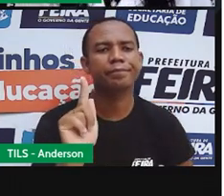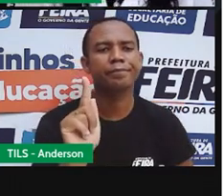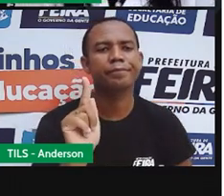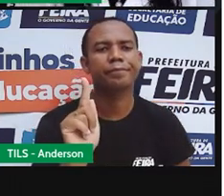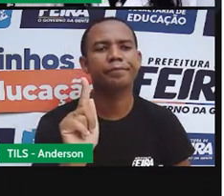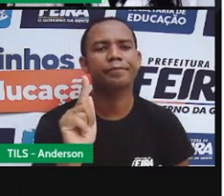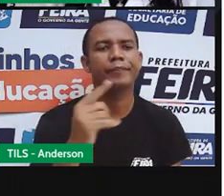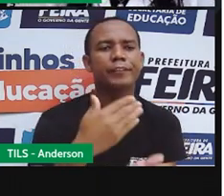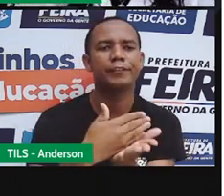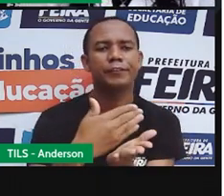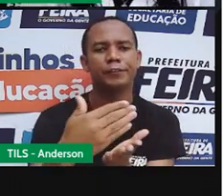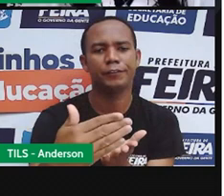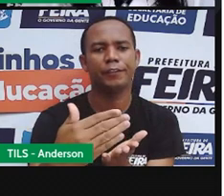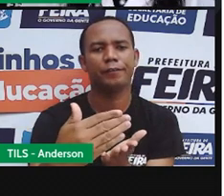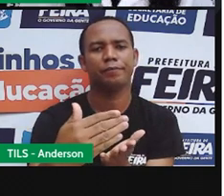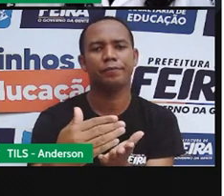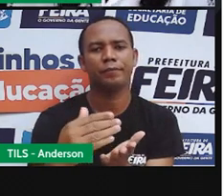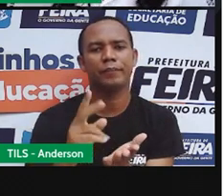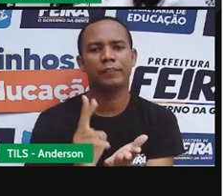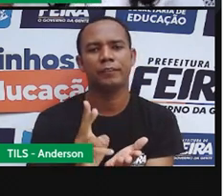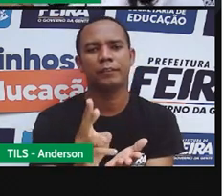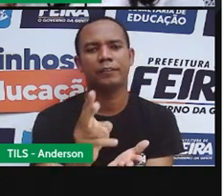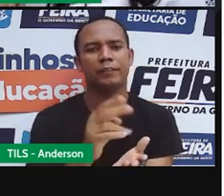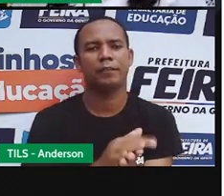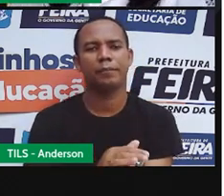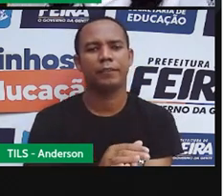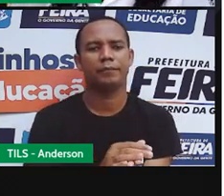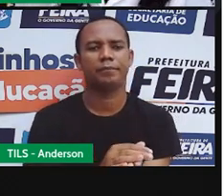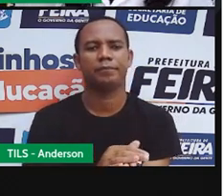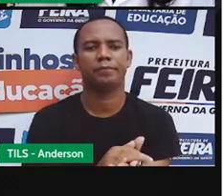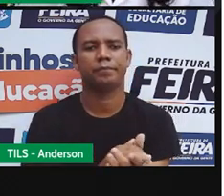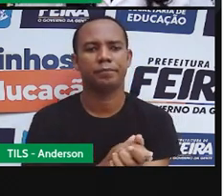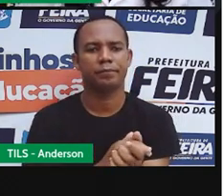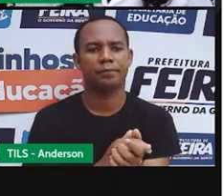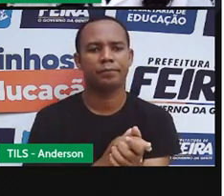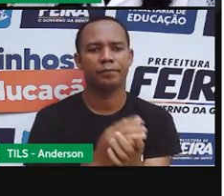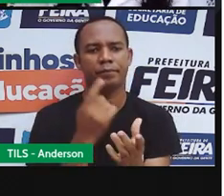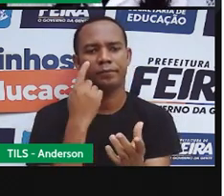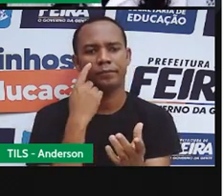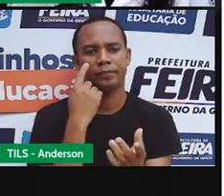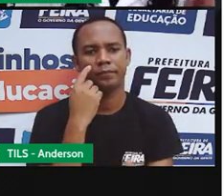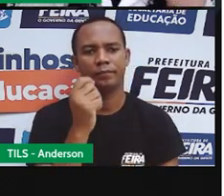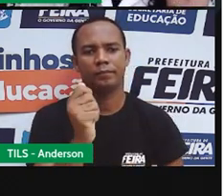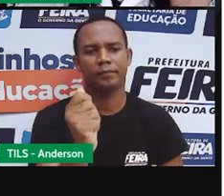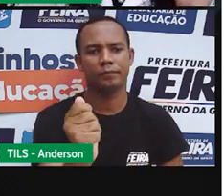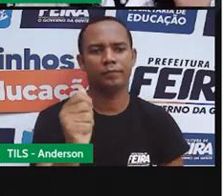Ele tem a letra G na sua escrita. É.